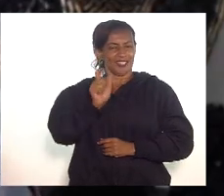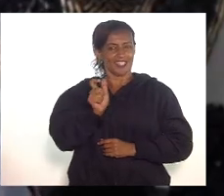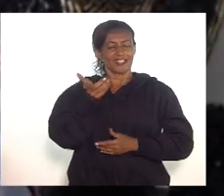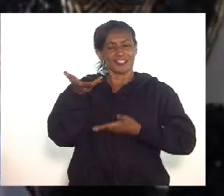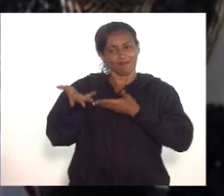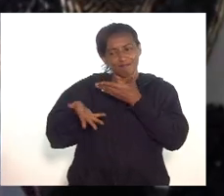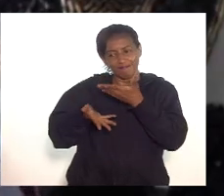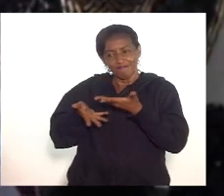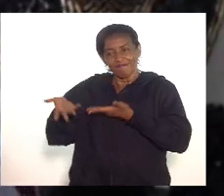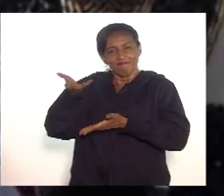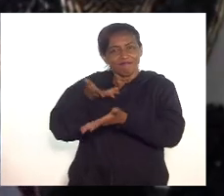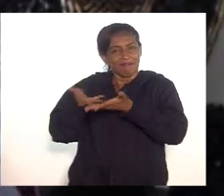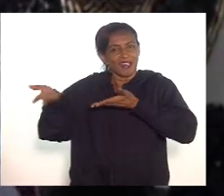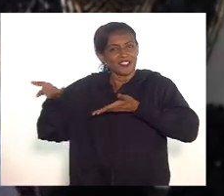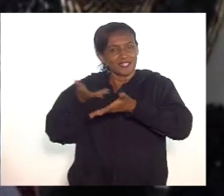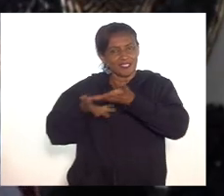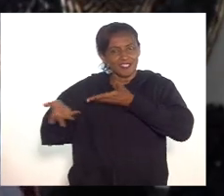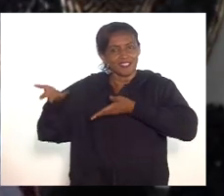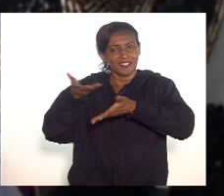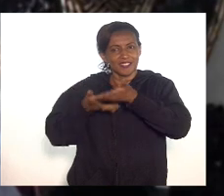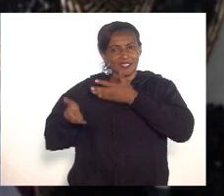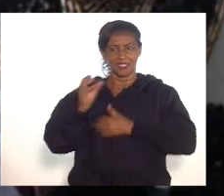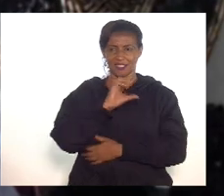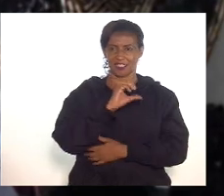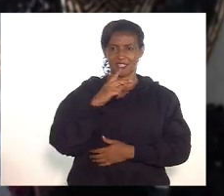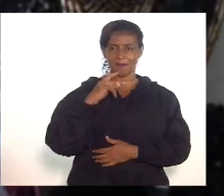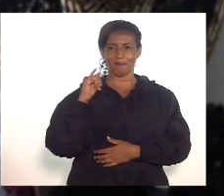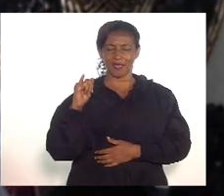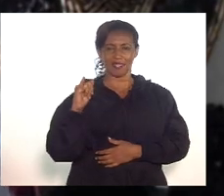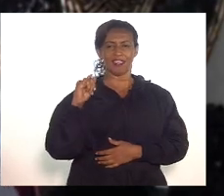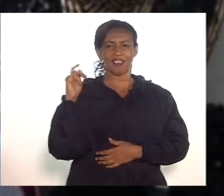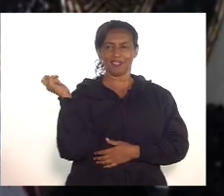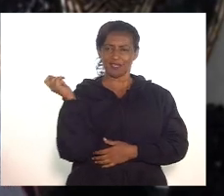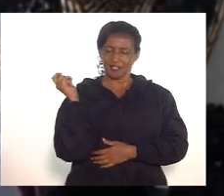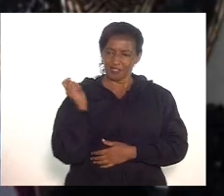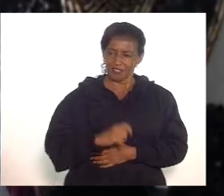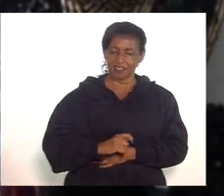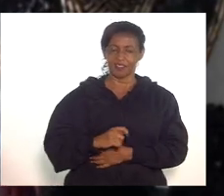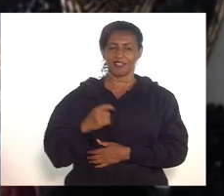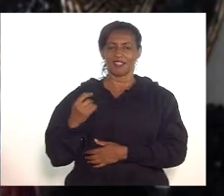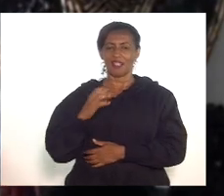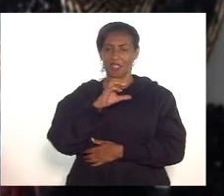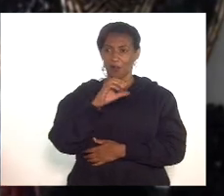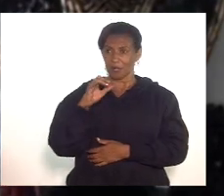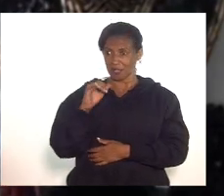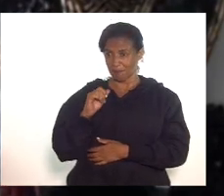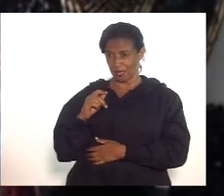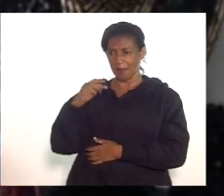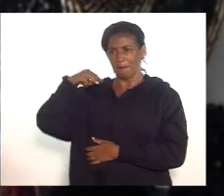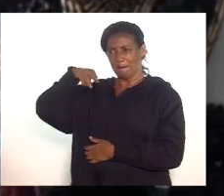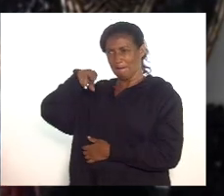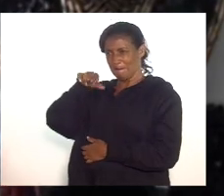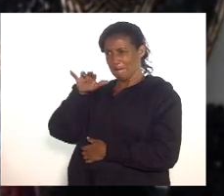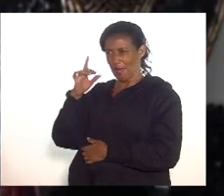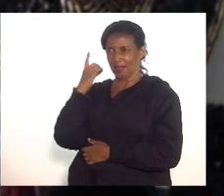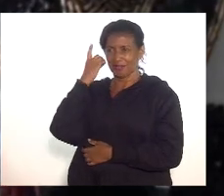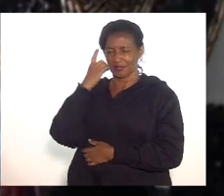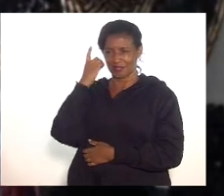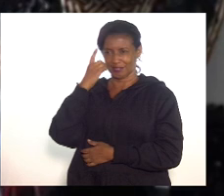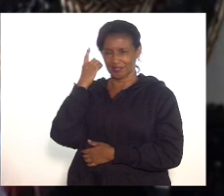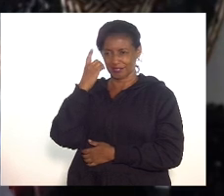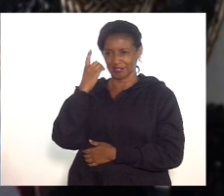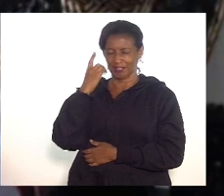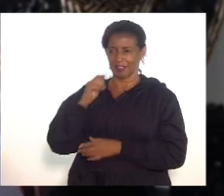dessa CPI, uma CPI que vai contar, e é uma CPI do presidente Marta Rocha, a partidária.